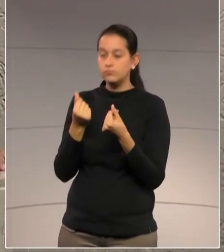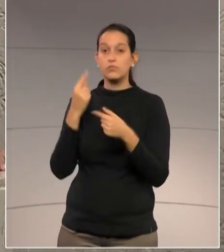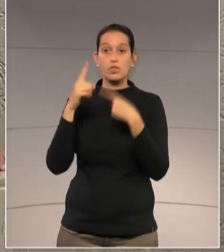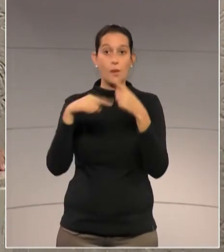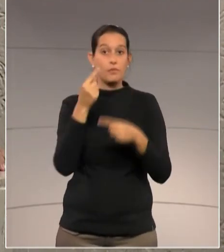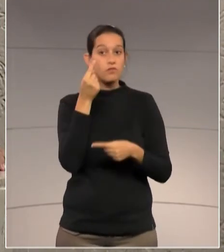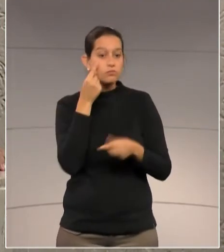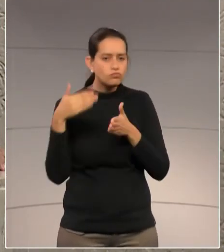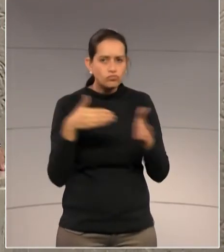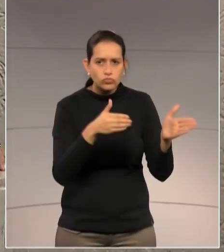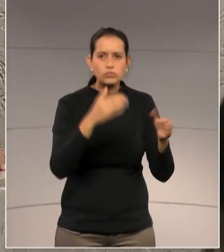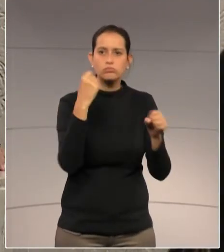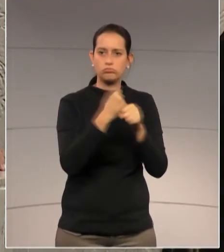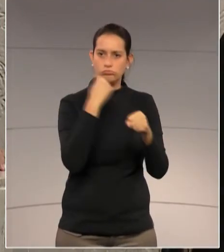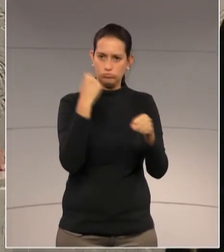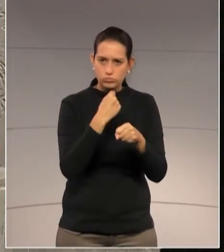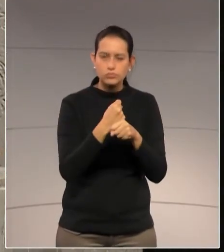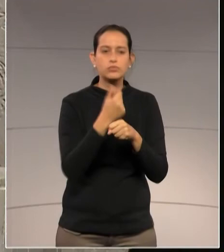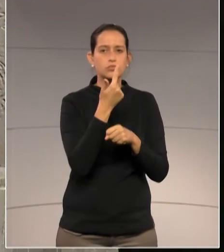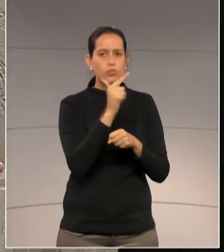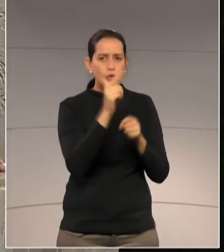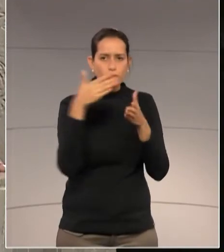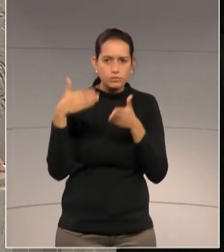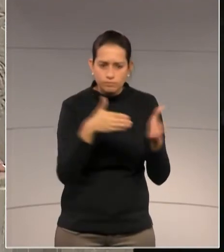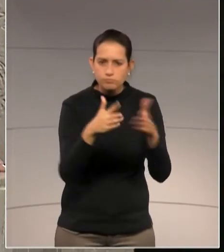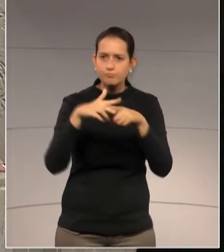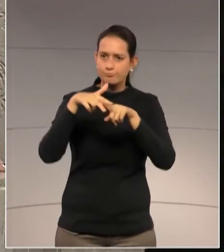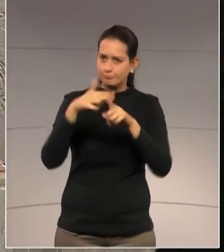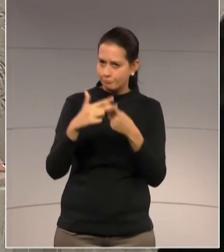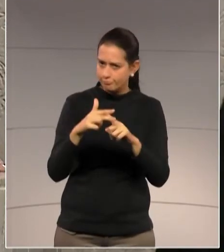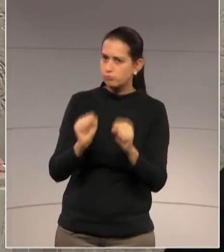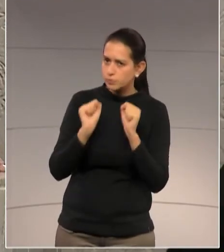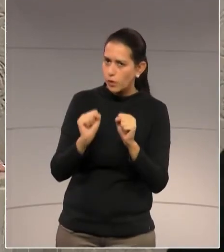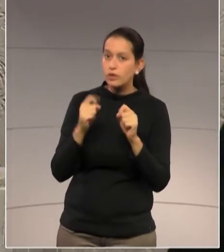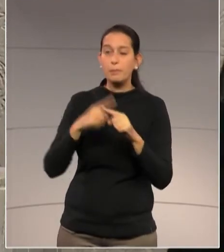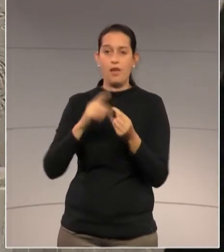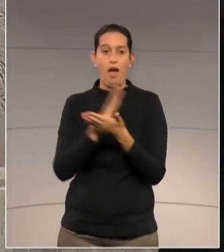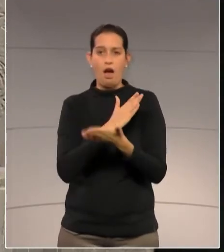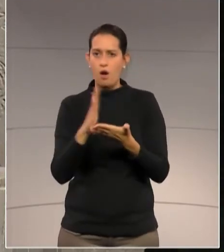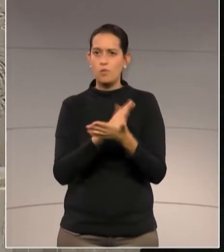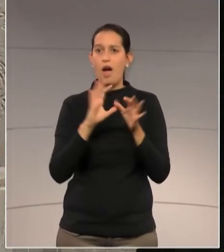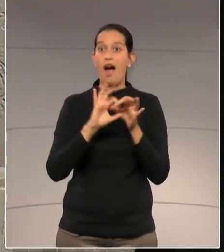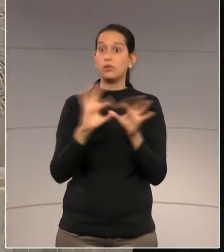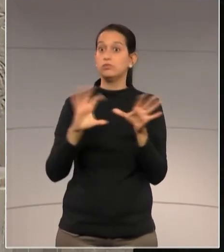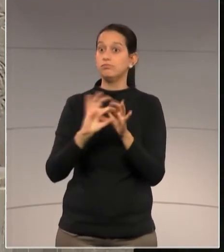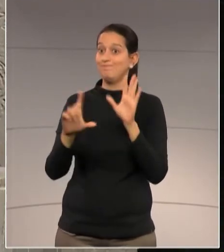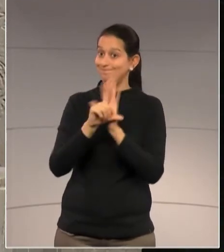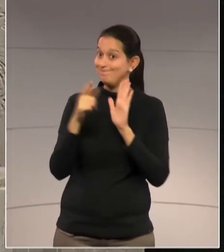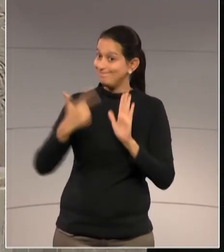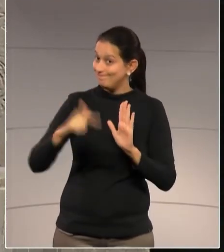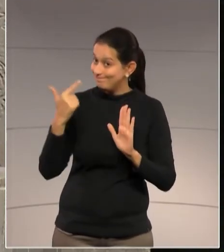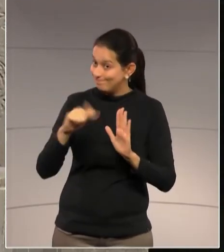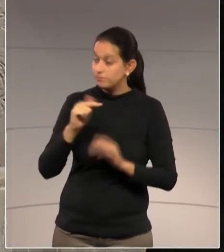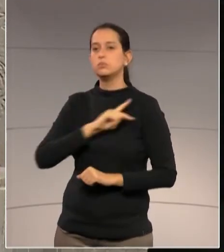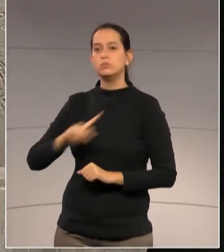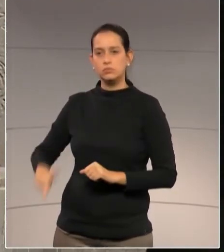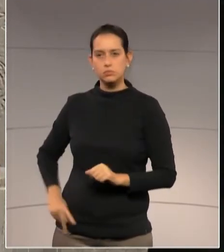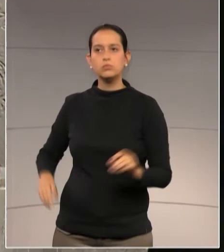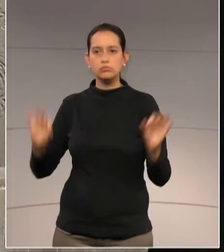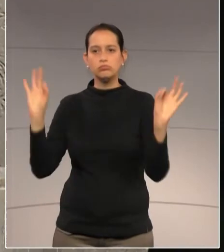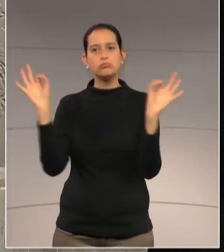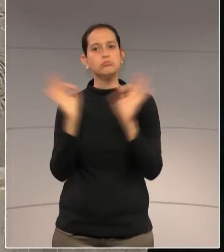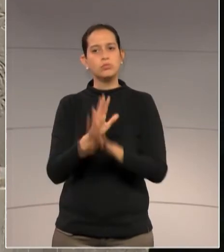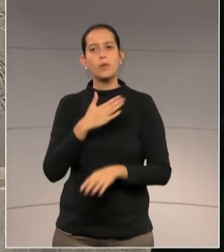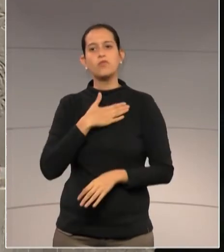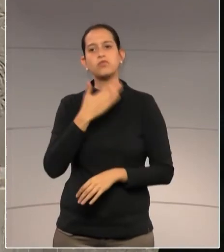muitas das obras podem ser alteradas, porque algumas podem não se viabilizar com autorizações legais. Presidente, eu encerro o presidente Traiano. Pedindo